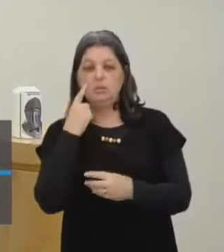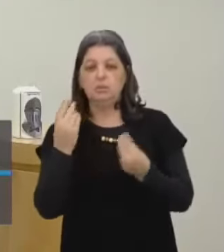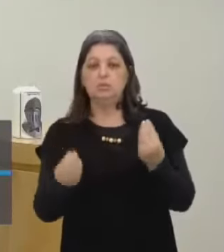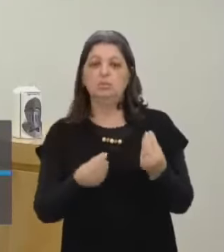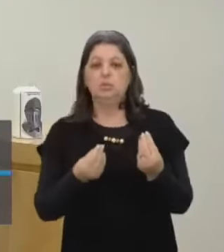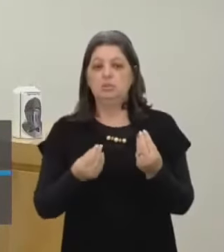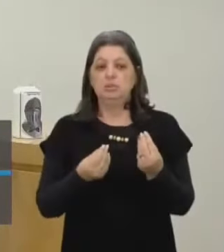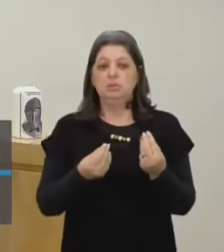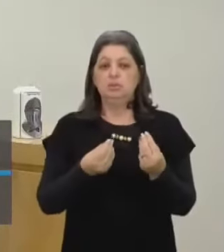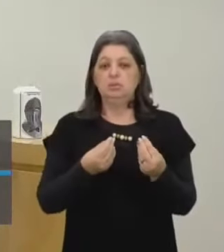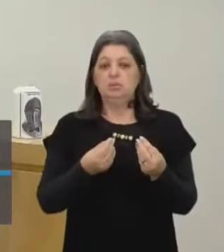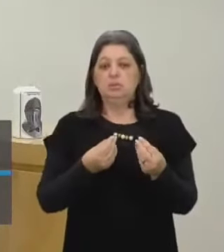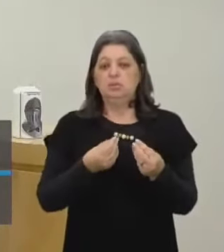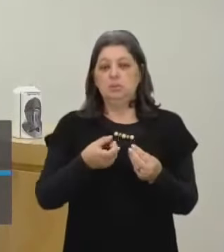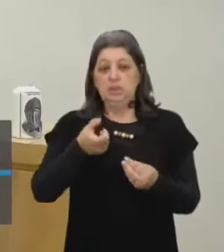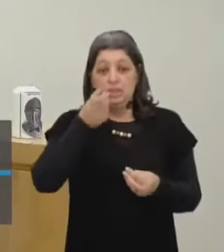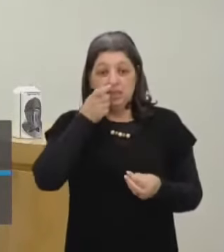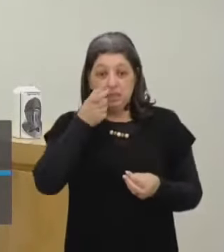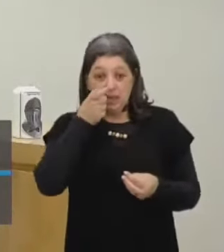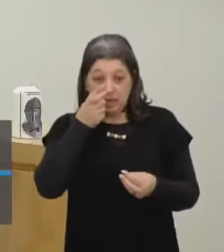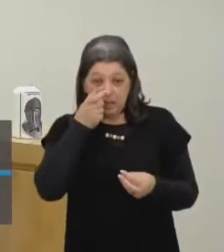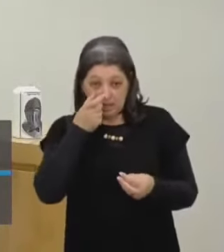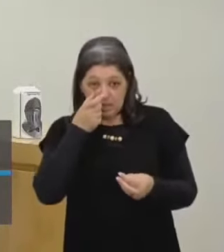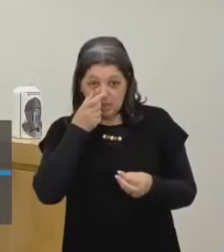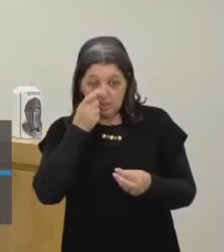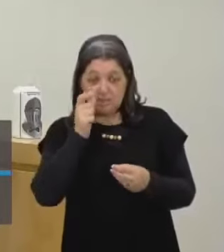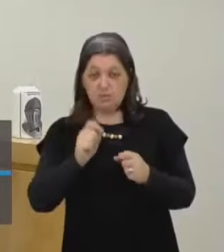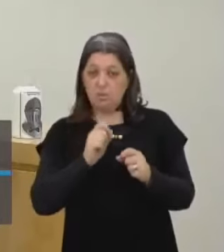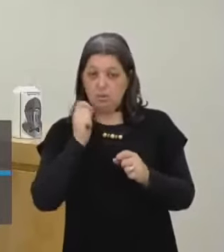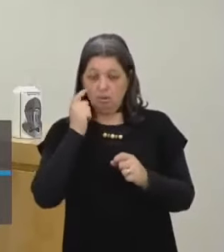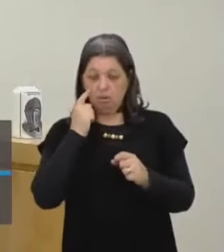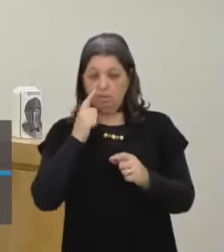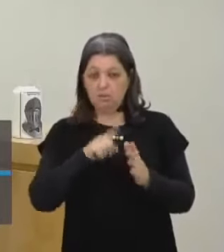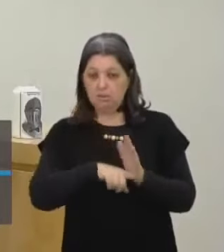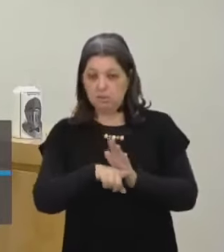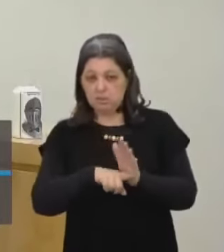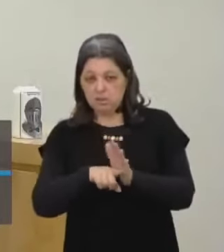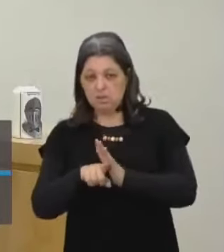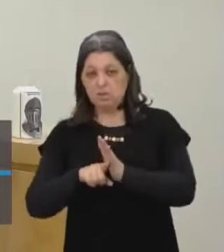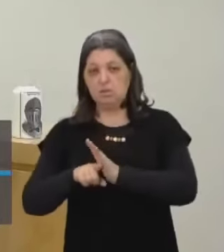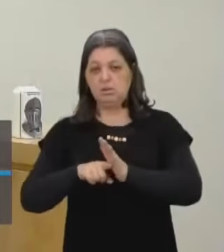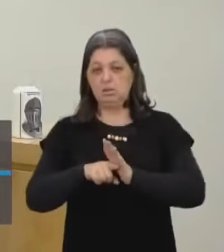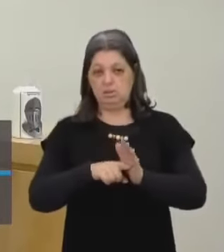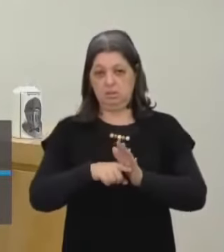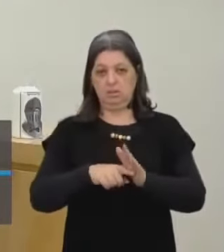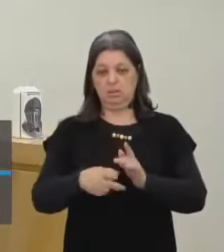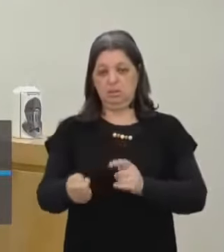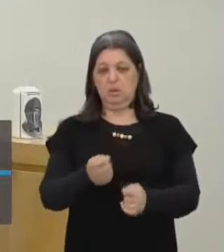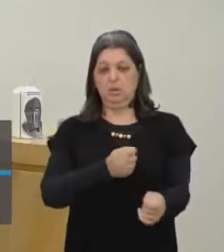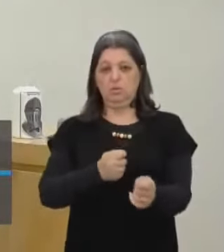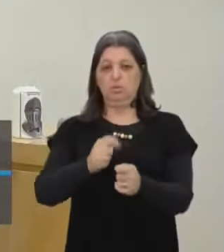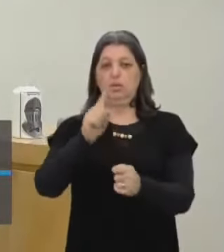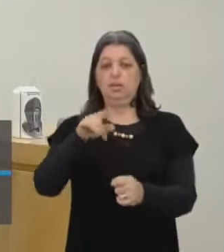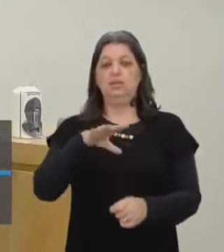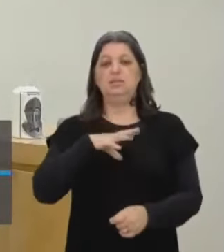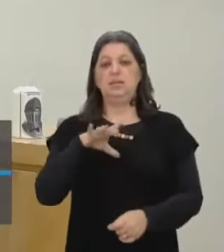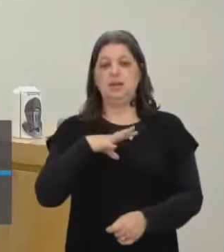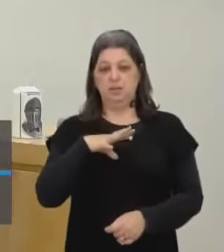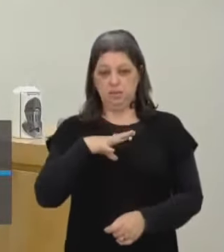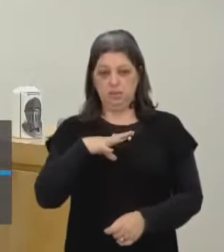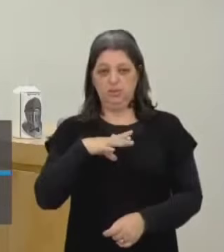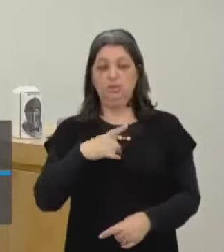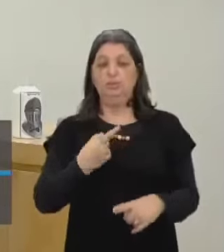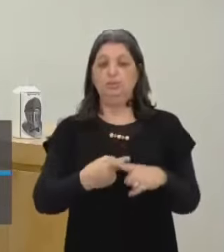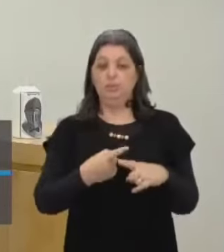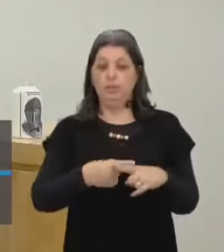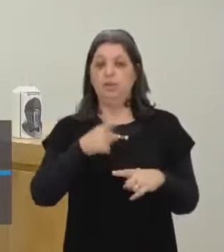interno E o ponto de vista interno Mais cirúrgico que ela tem que controlar É a cidade Porque como eu